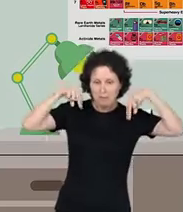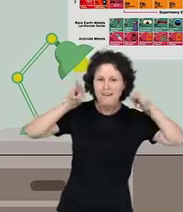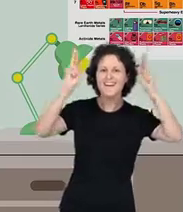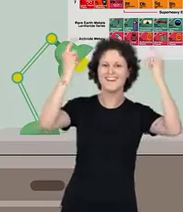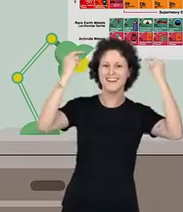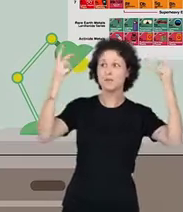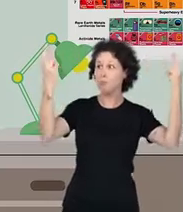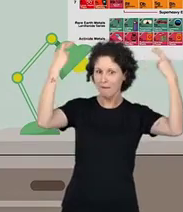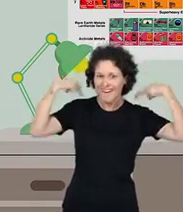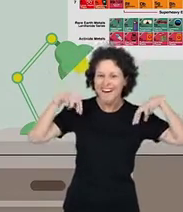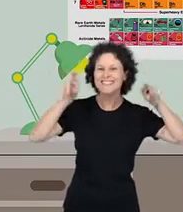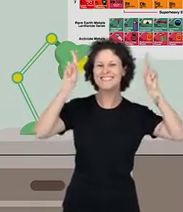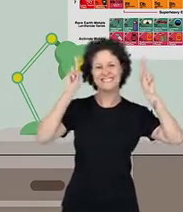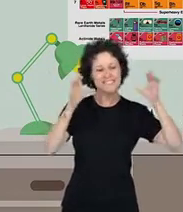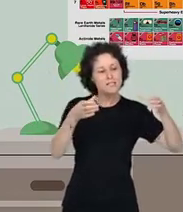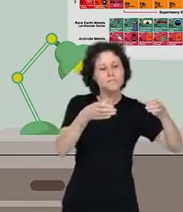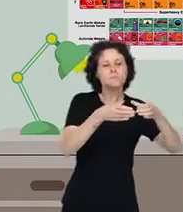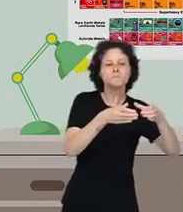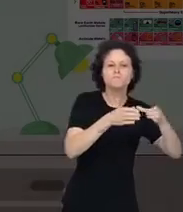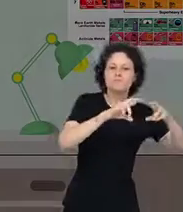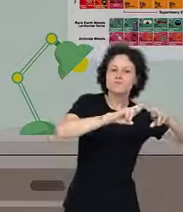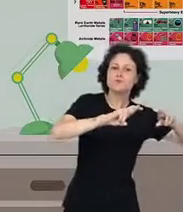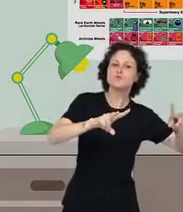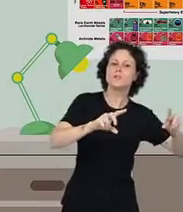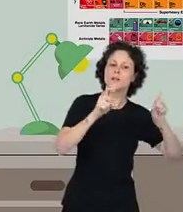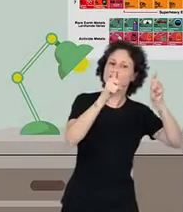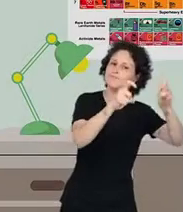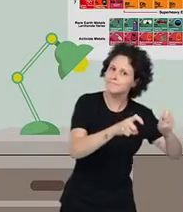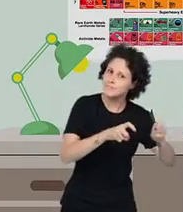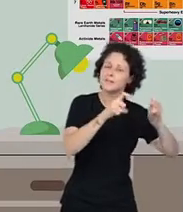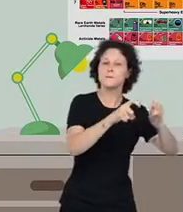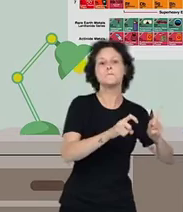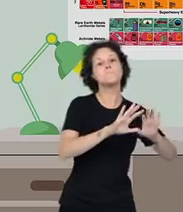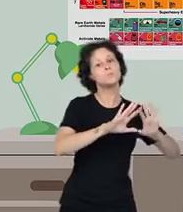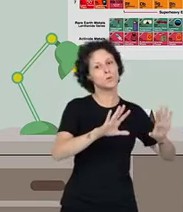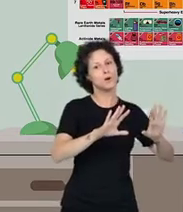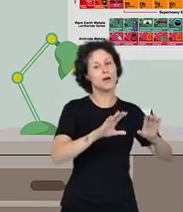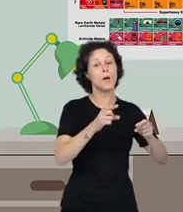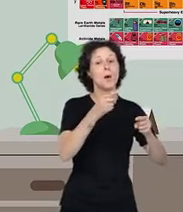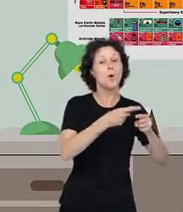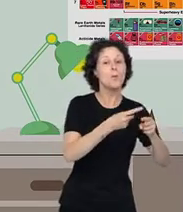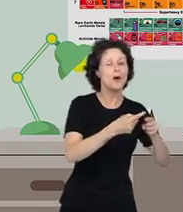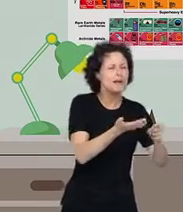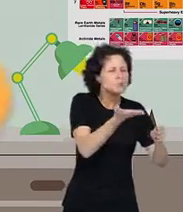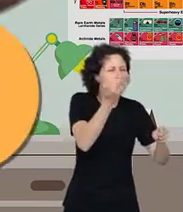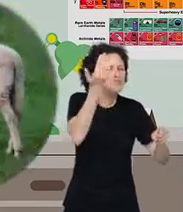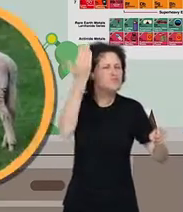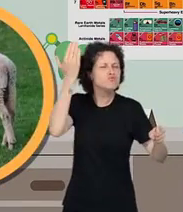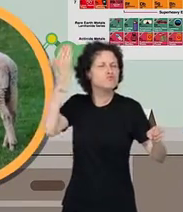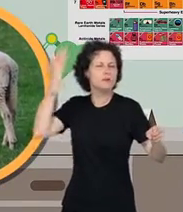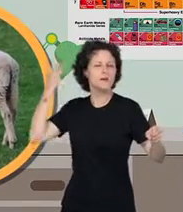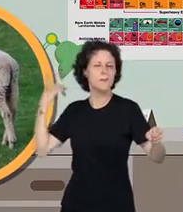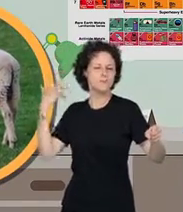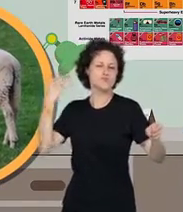Isso mesmo, são os carneiros e as ovelhas. A criação de carneiros e ovelhas é chamada de ovinocultura e ela